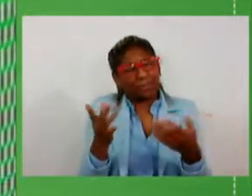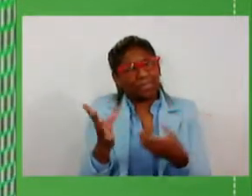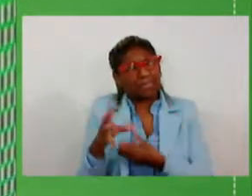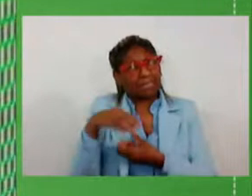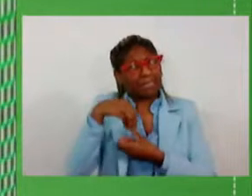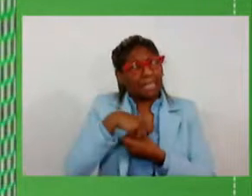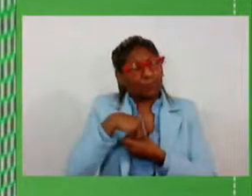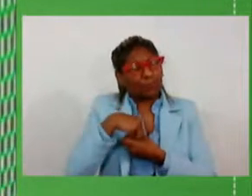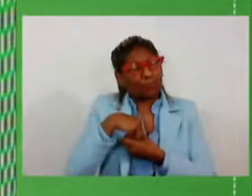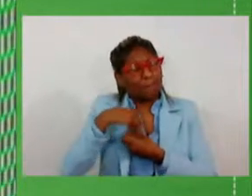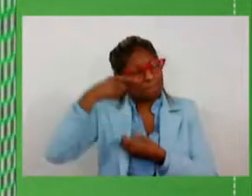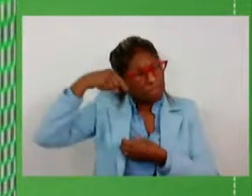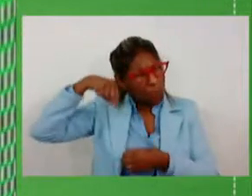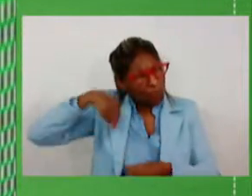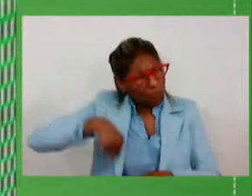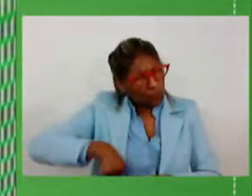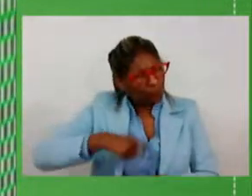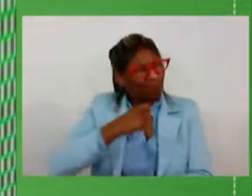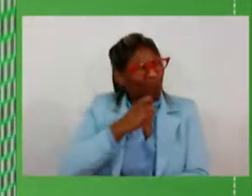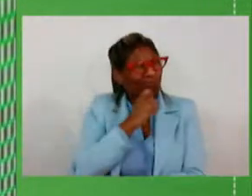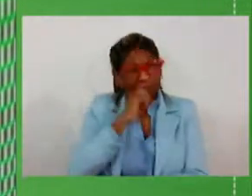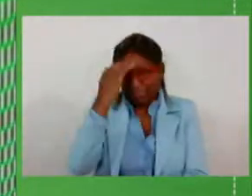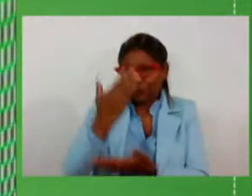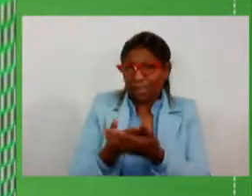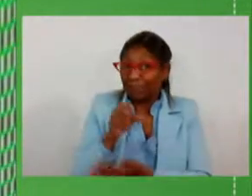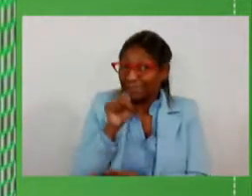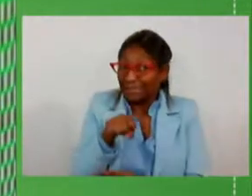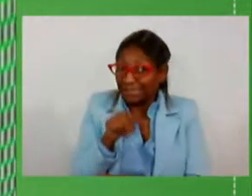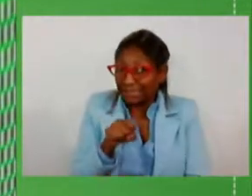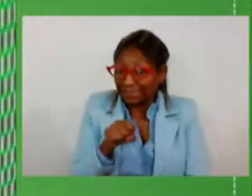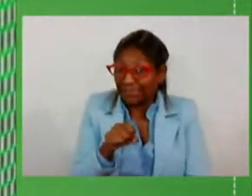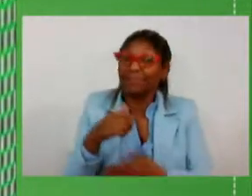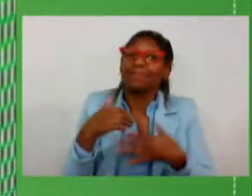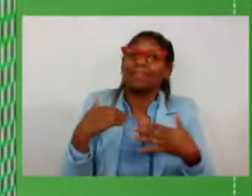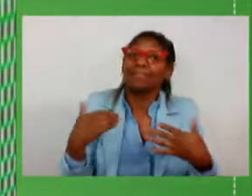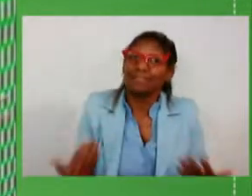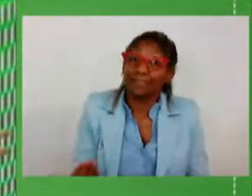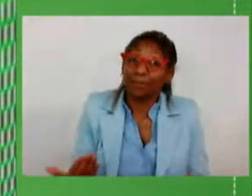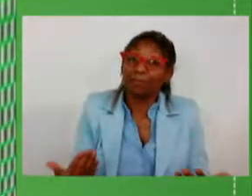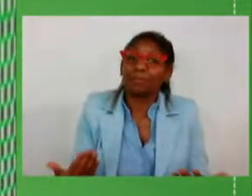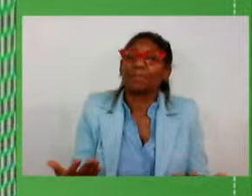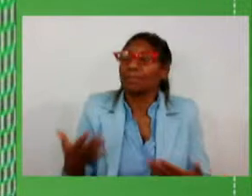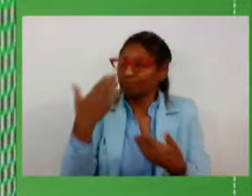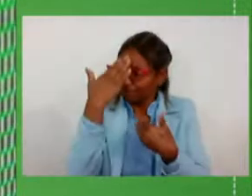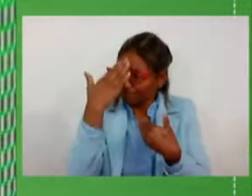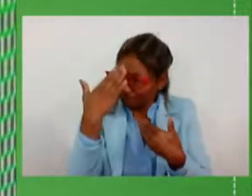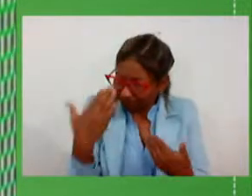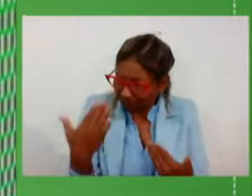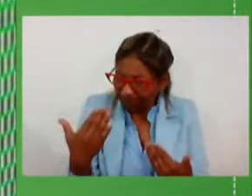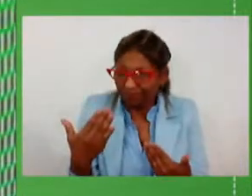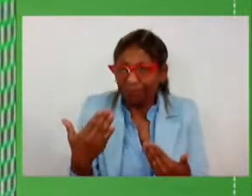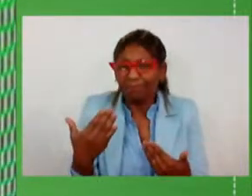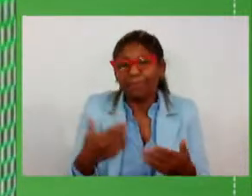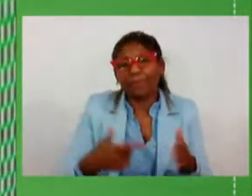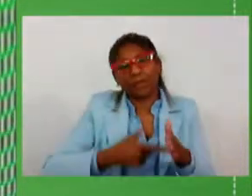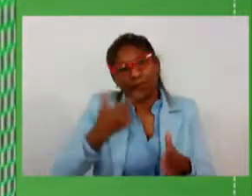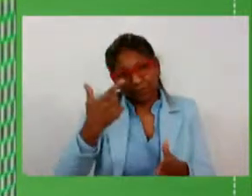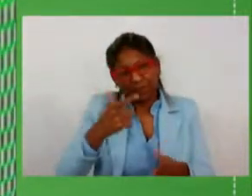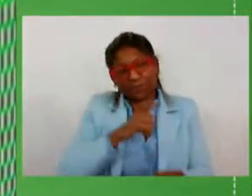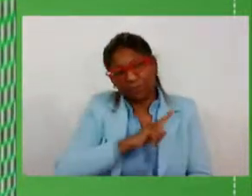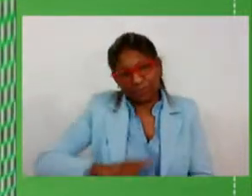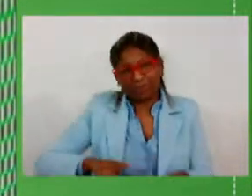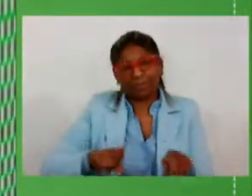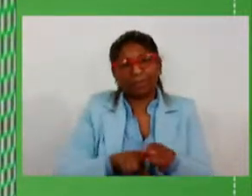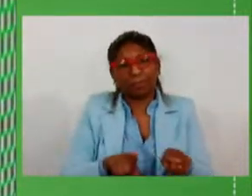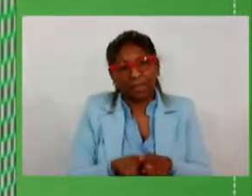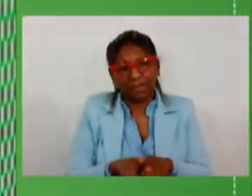sempre acreditamos por isso saúde o governador o nosso vice-governador que é